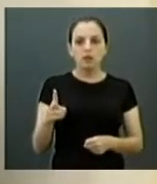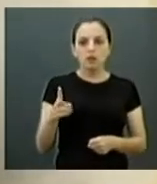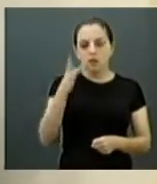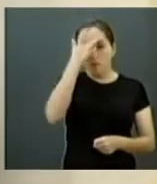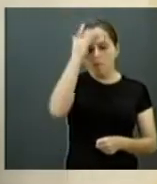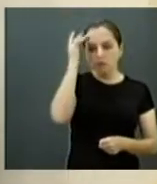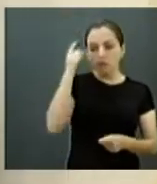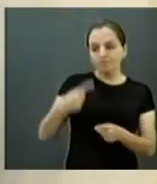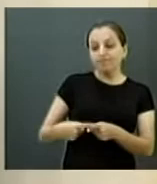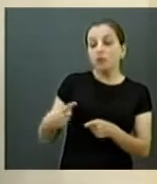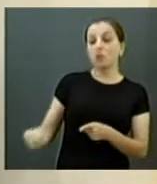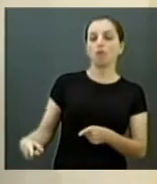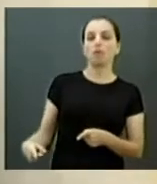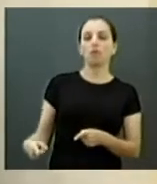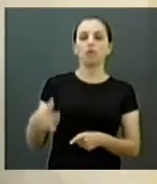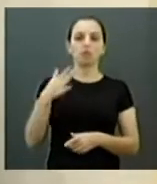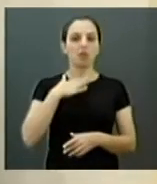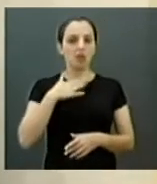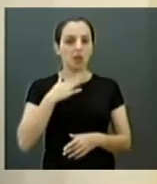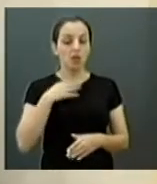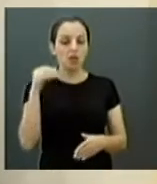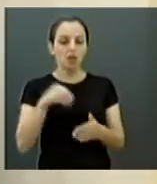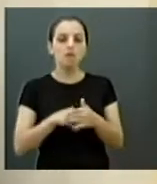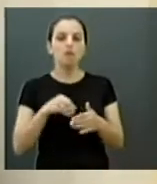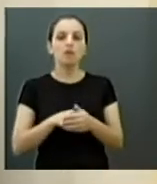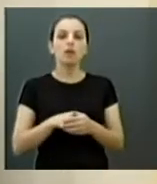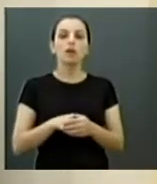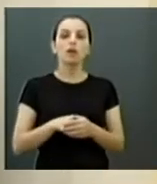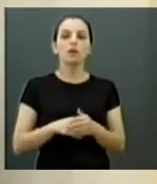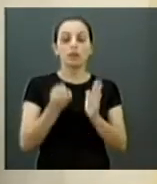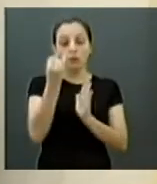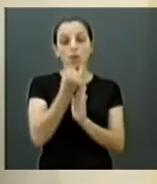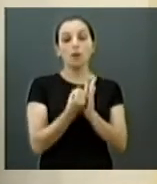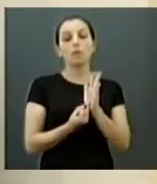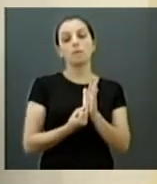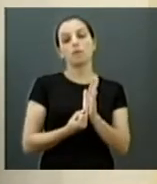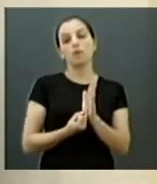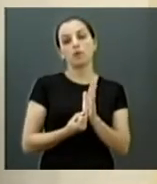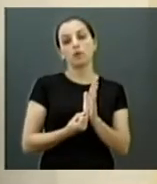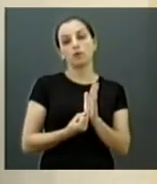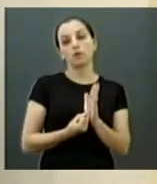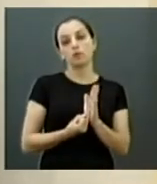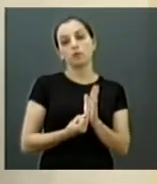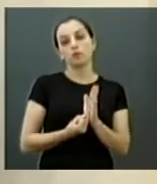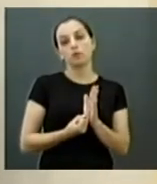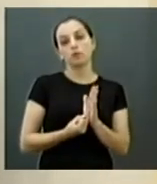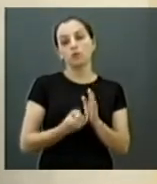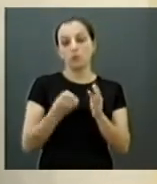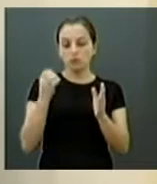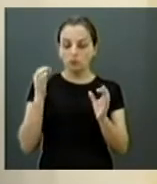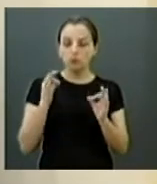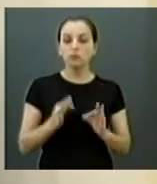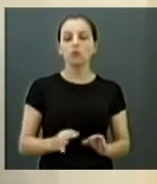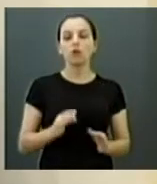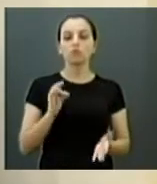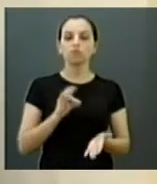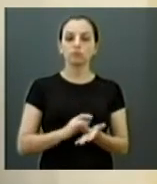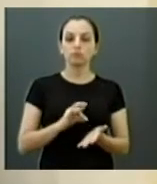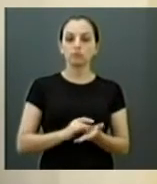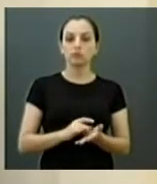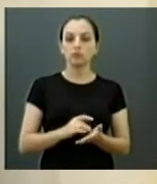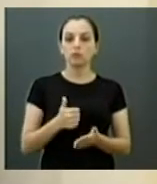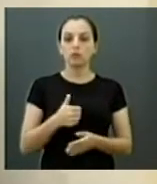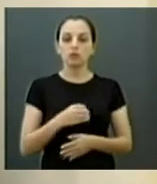recuperei, votei, a inflação era seis, foi dez no ticket, três por cento acima da inflação no